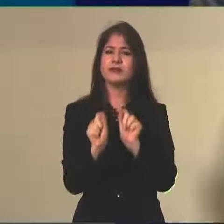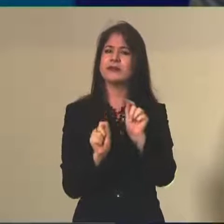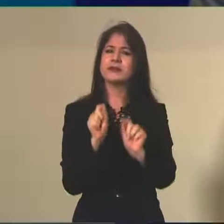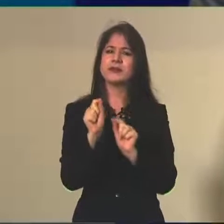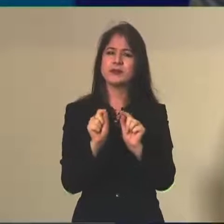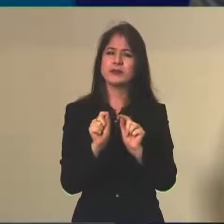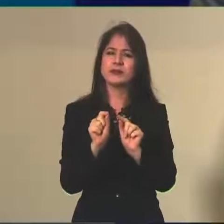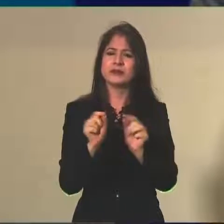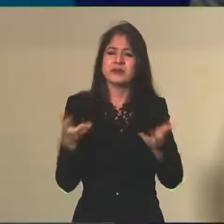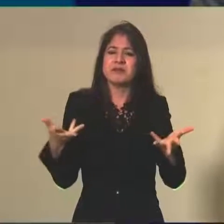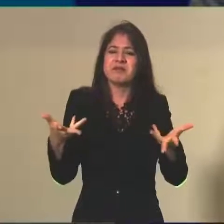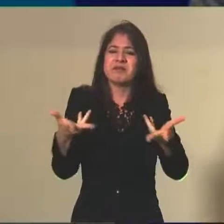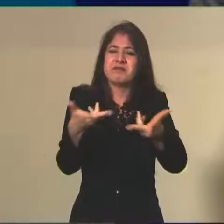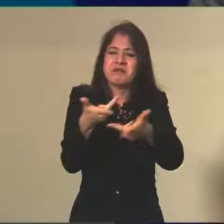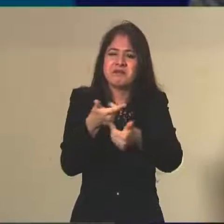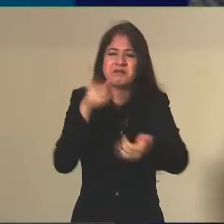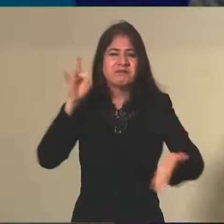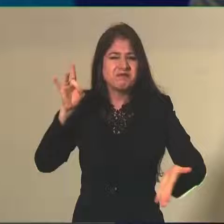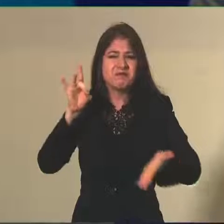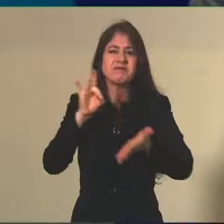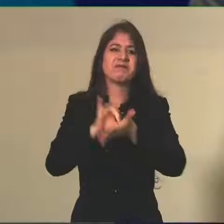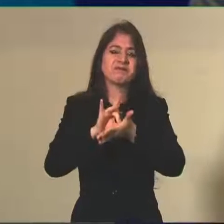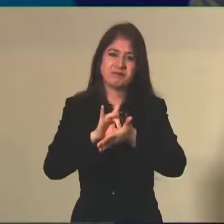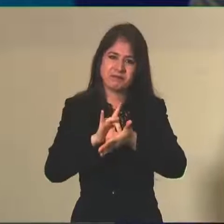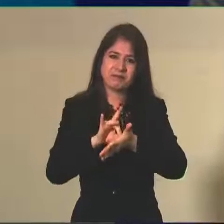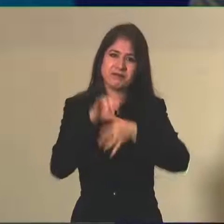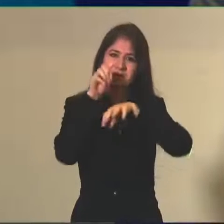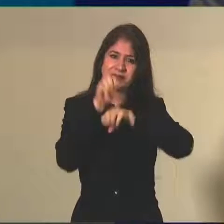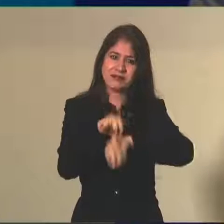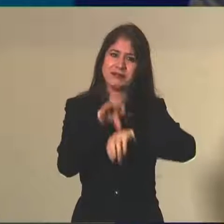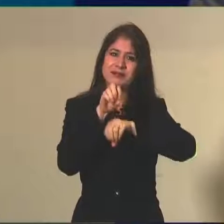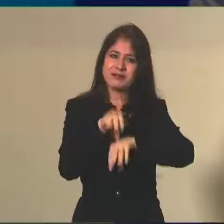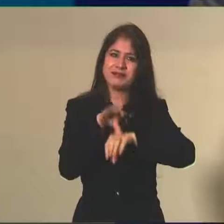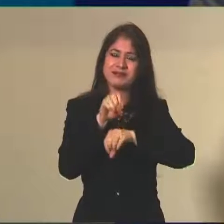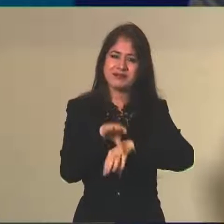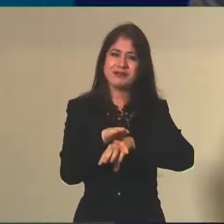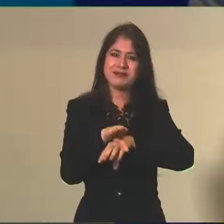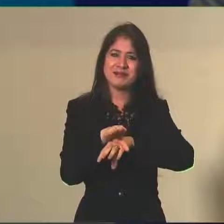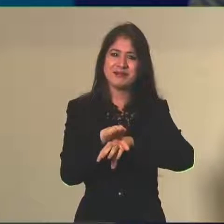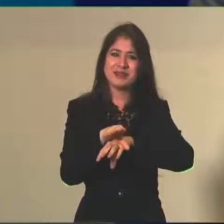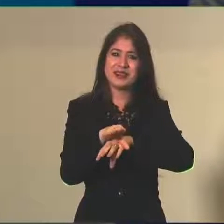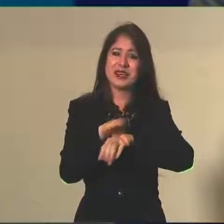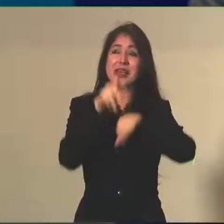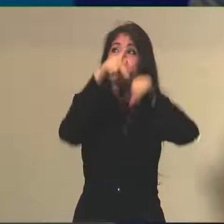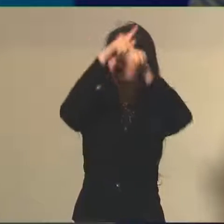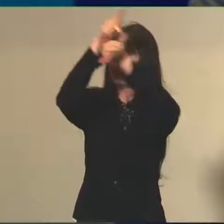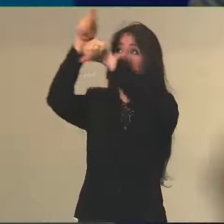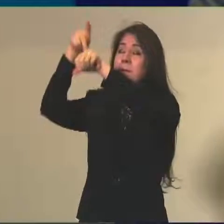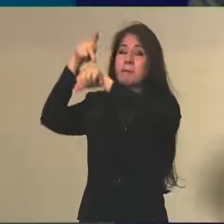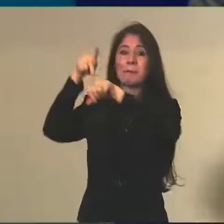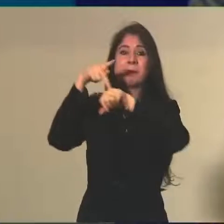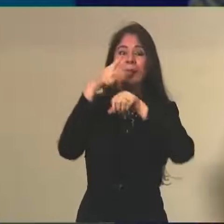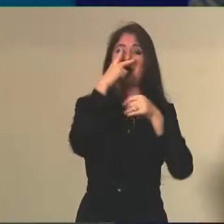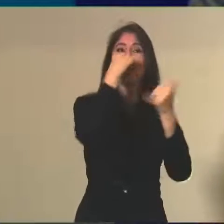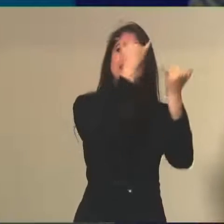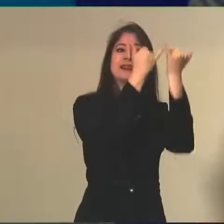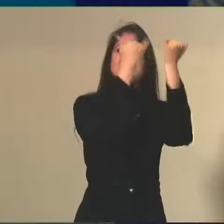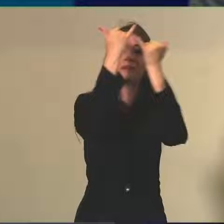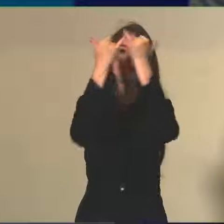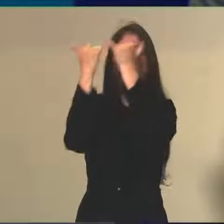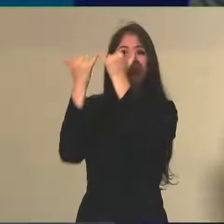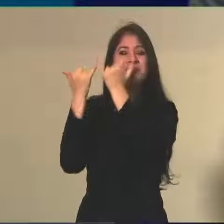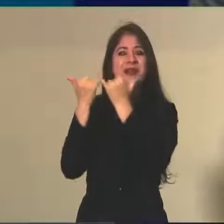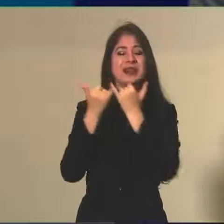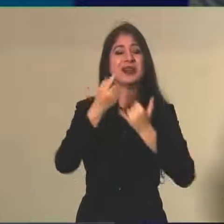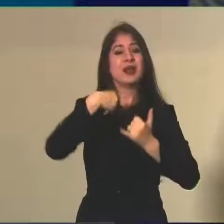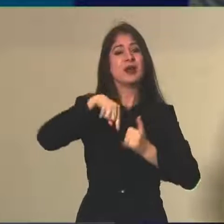um aprimoramento fundamental para essa etapa da educação, em linha com o que vários países do mundo têm feito e isso traz